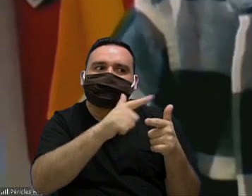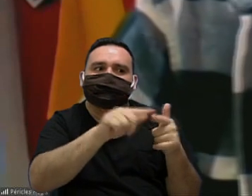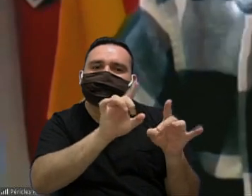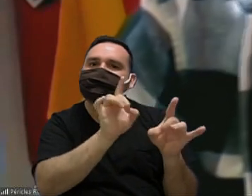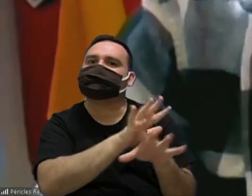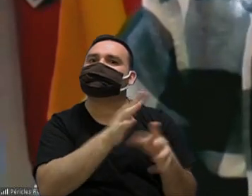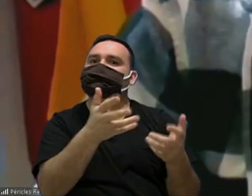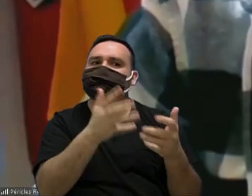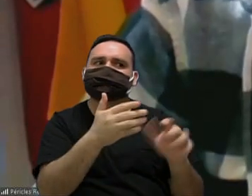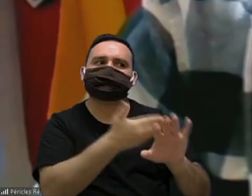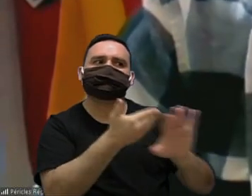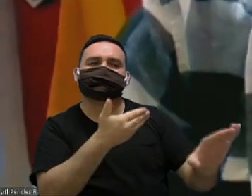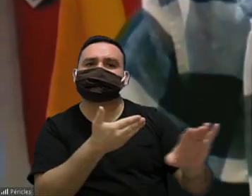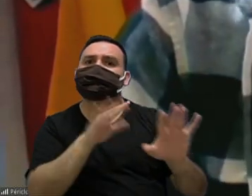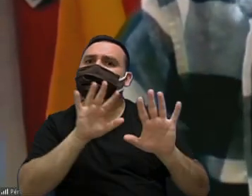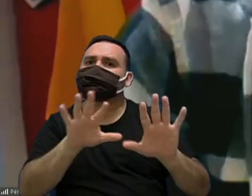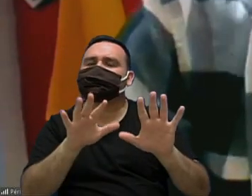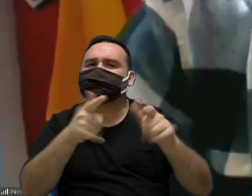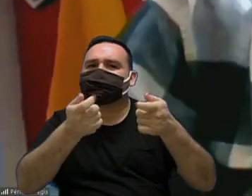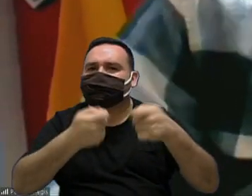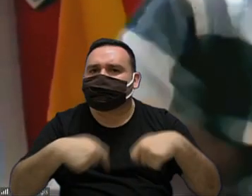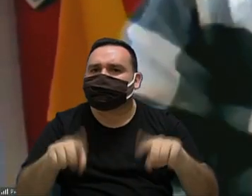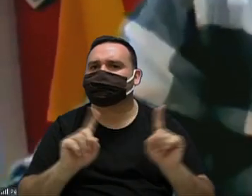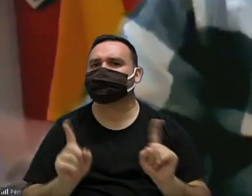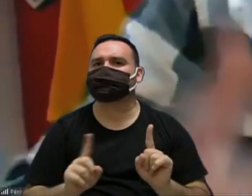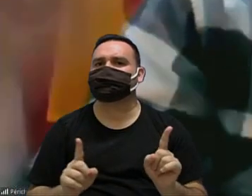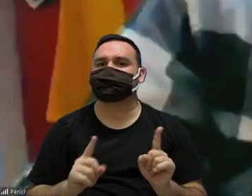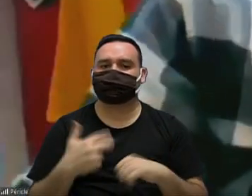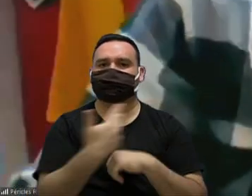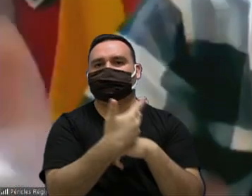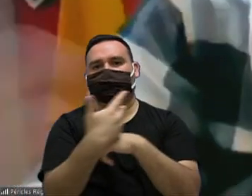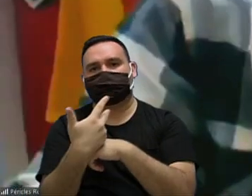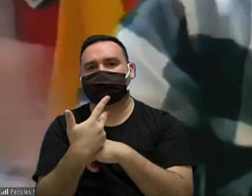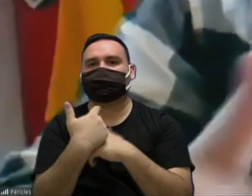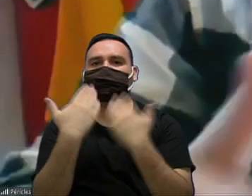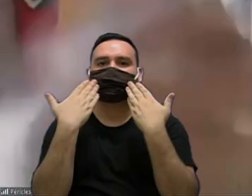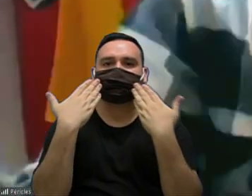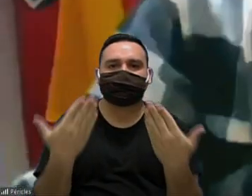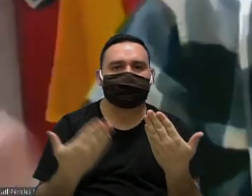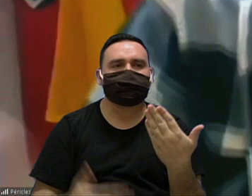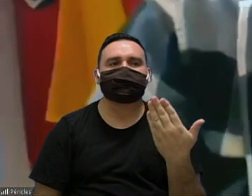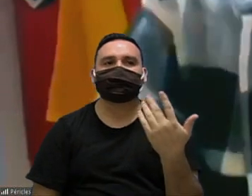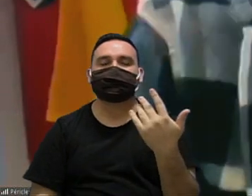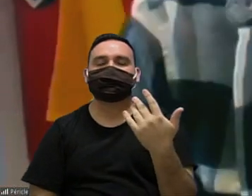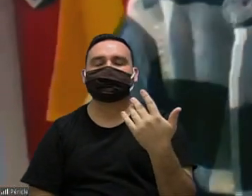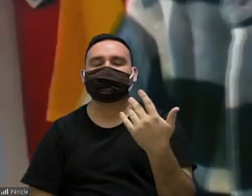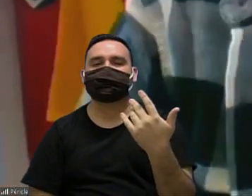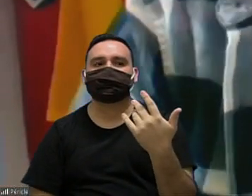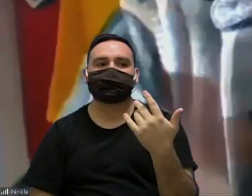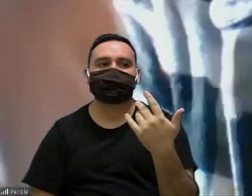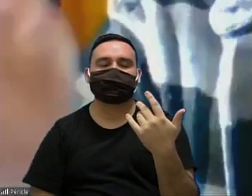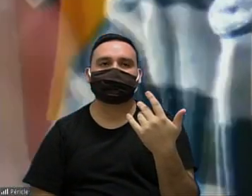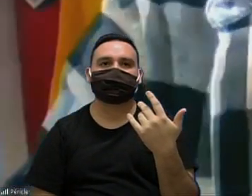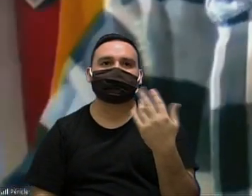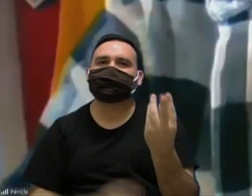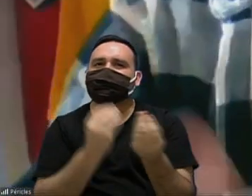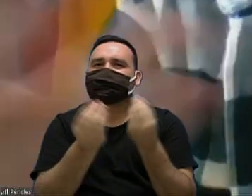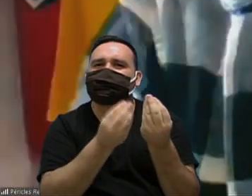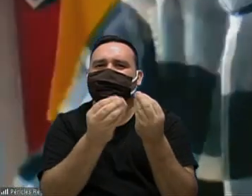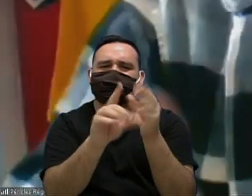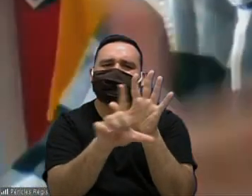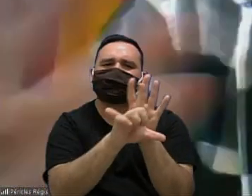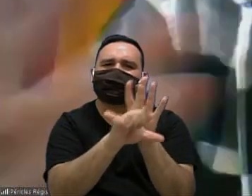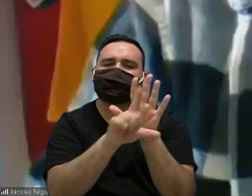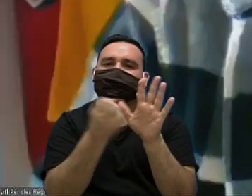mas não precisa gravar um vídeo para mostrar através de uma